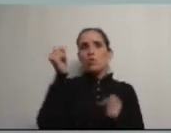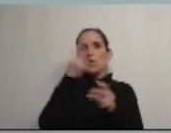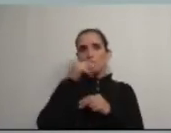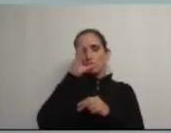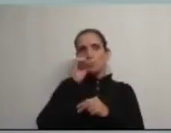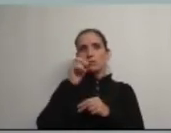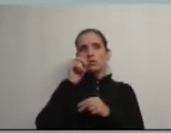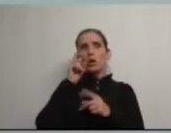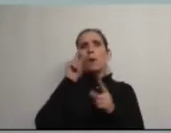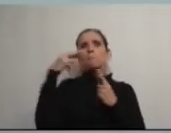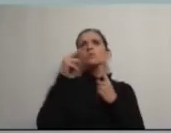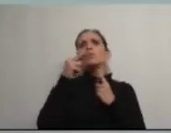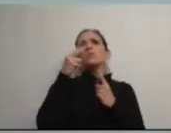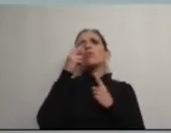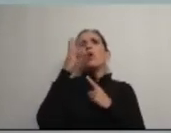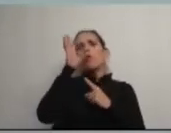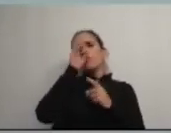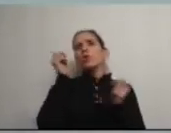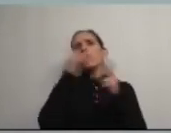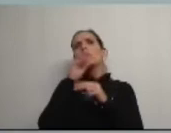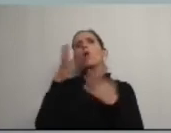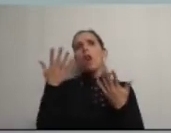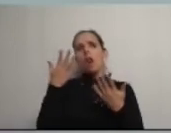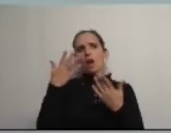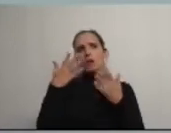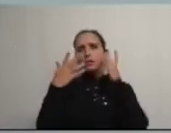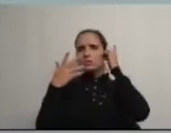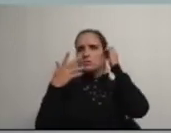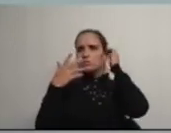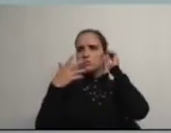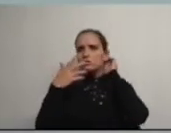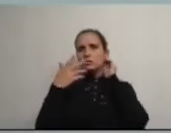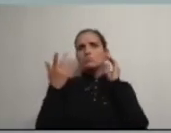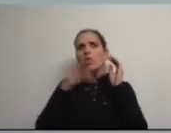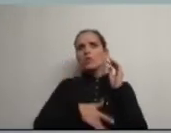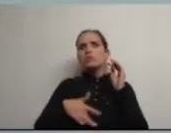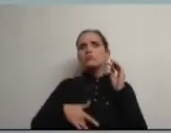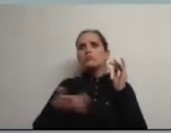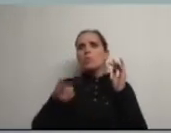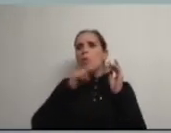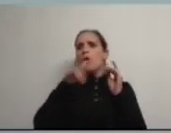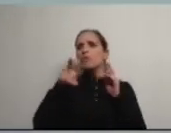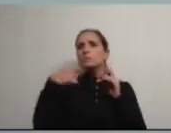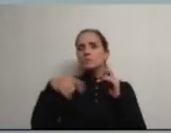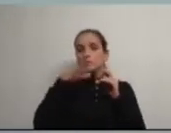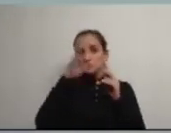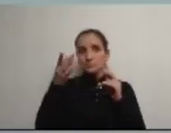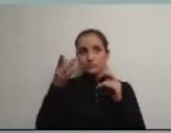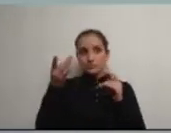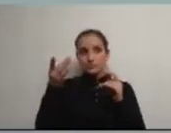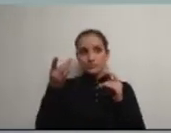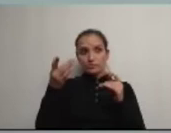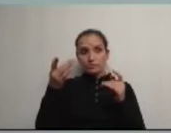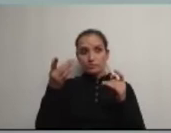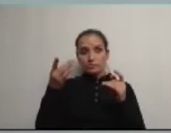qual é a perspectiva do próximo Governo que havendo um novo Governo os diretores aonde o Sr. Presidente aqui disse que assentava